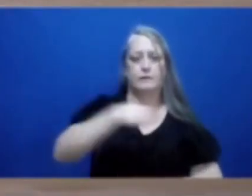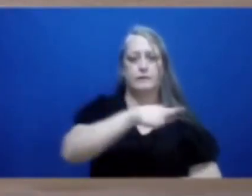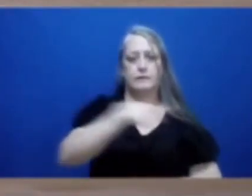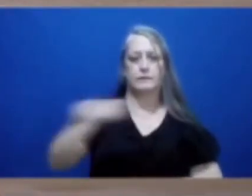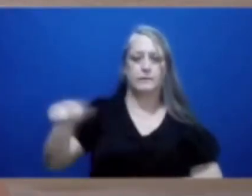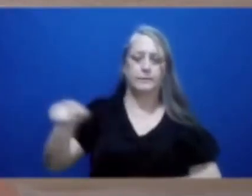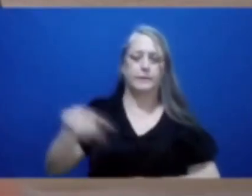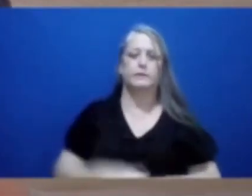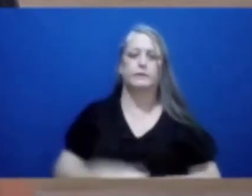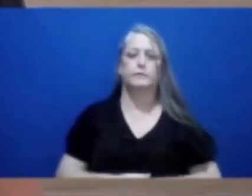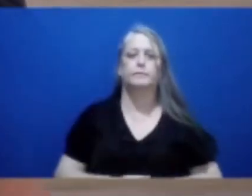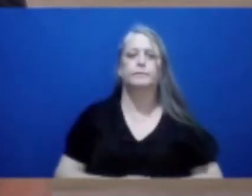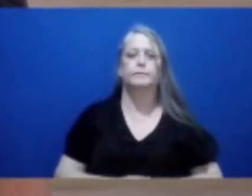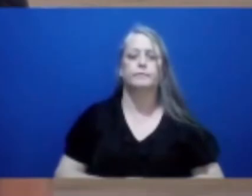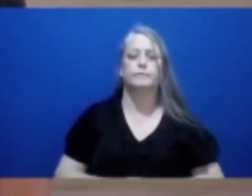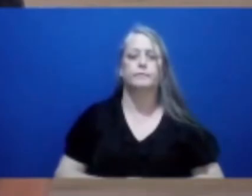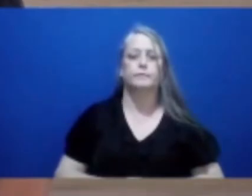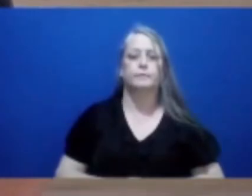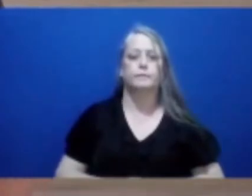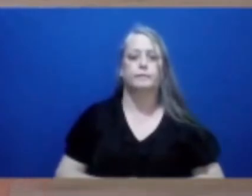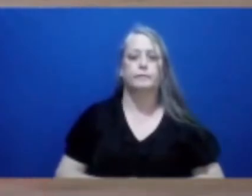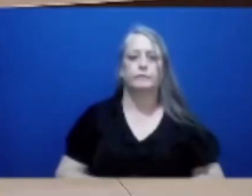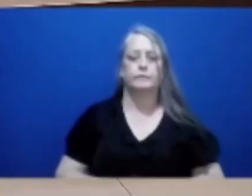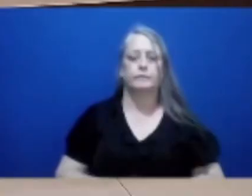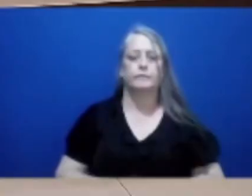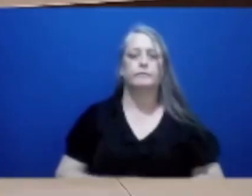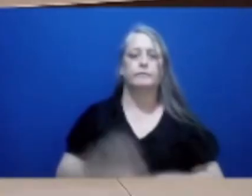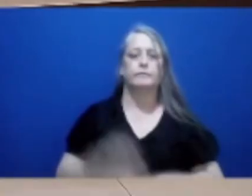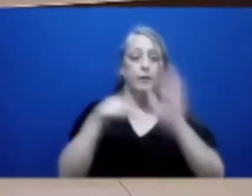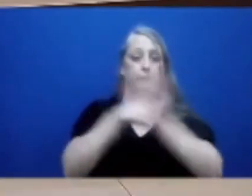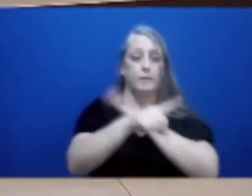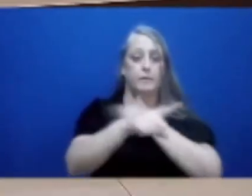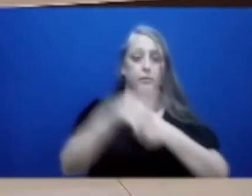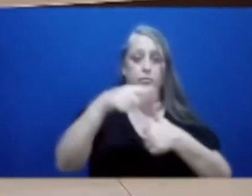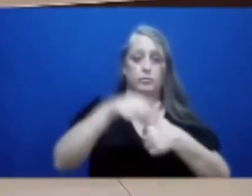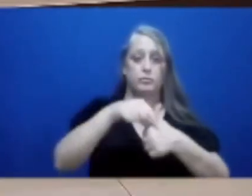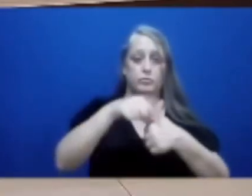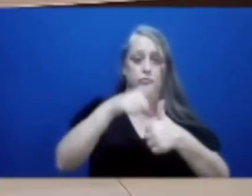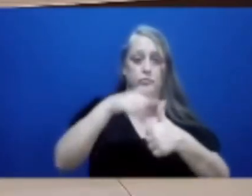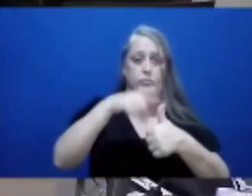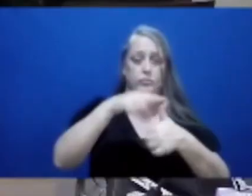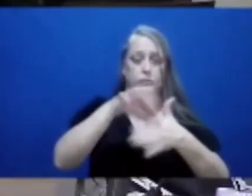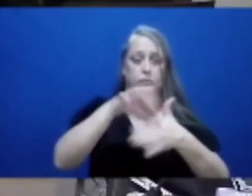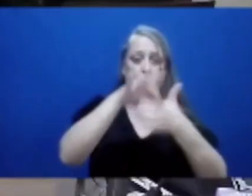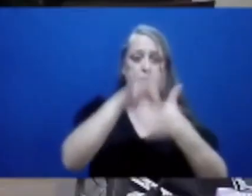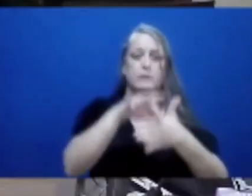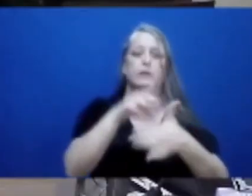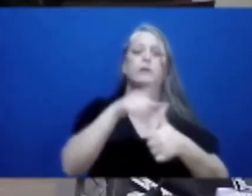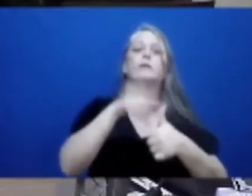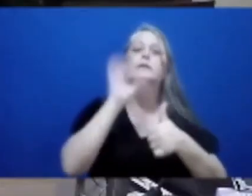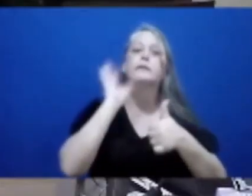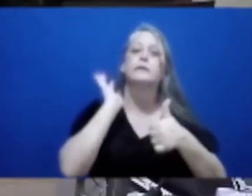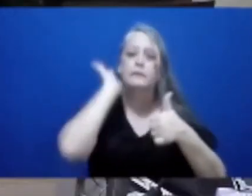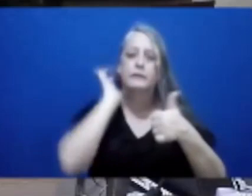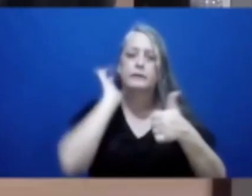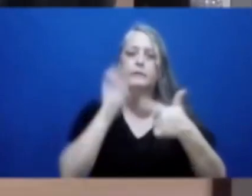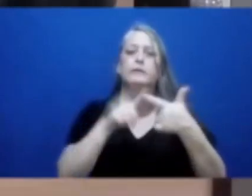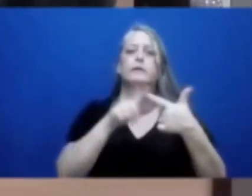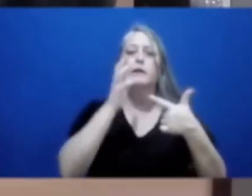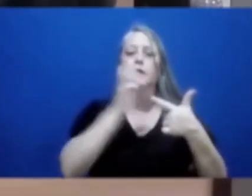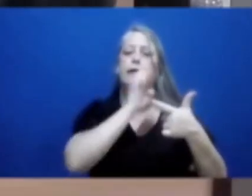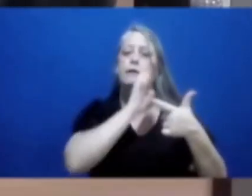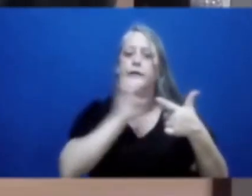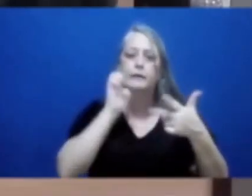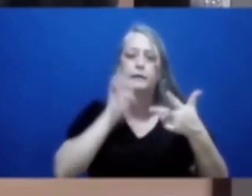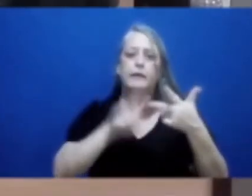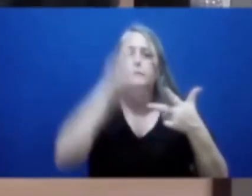decreto. Obrigada, senhor presidente. da liderança, Terezinha. Sim, presidente. Elias. Sim. Lemão. Sim,